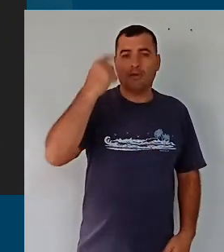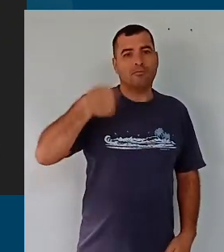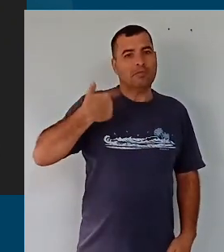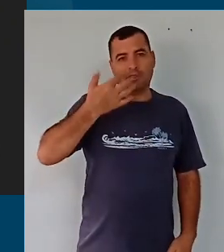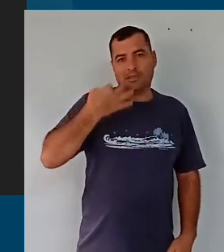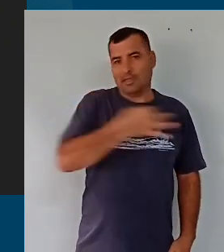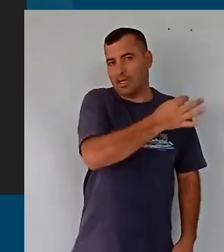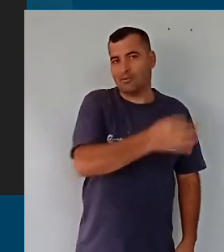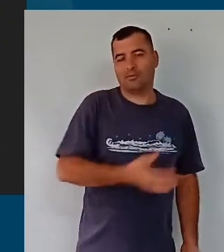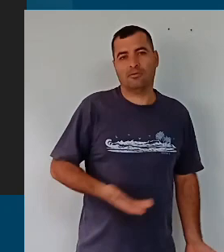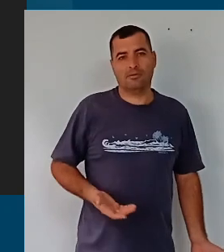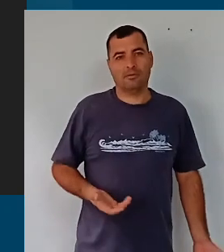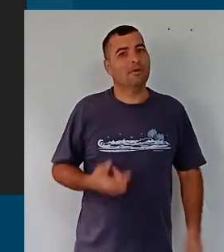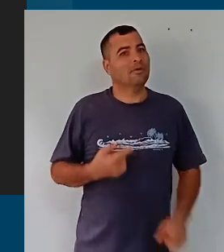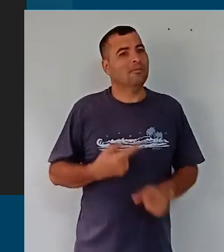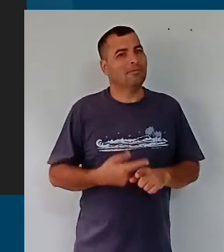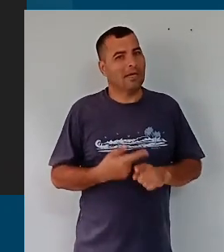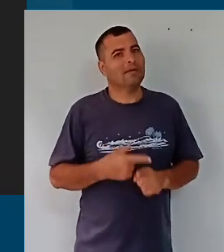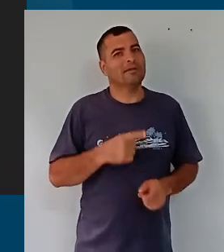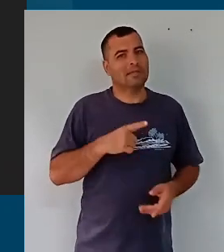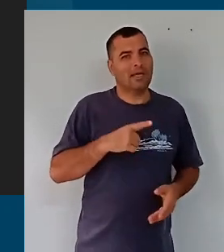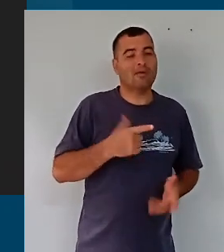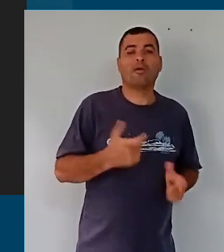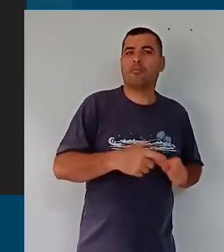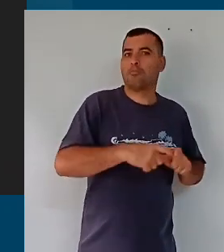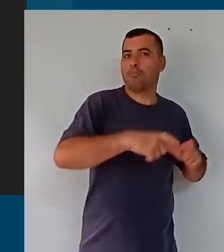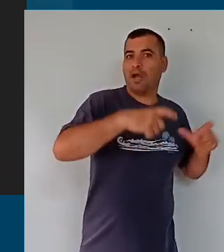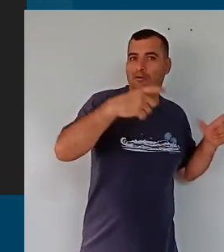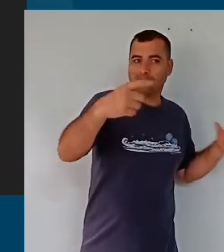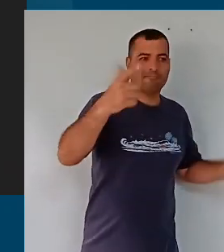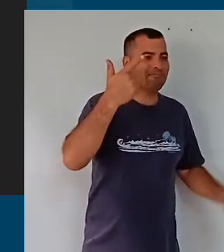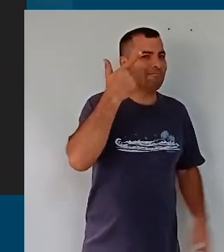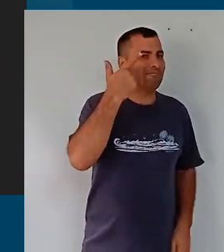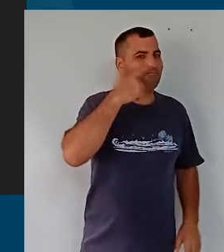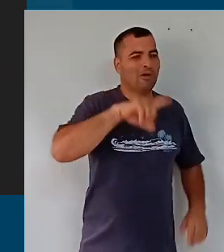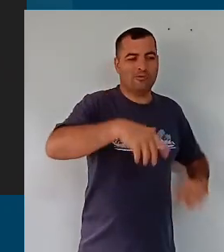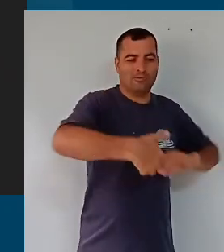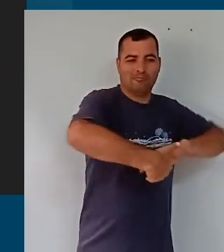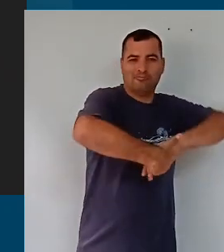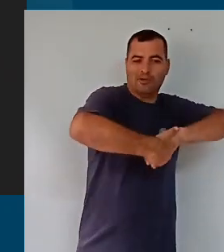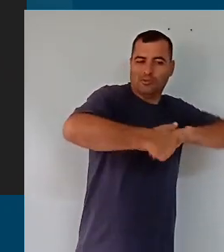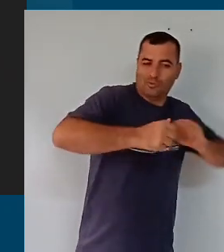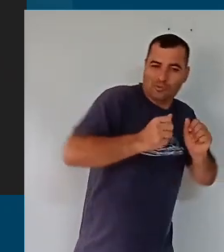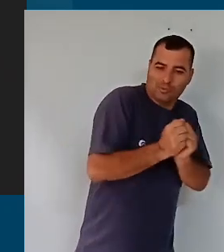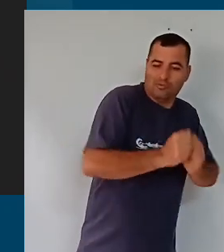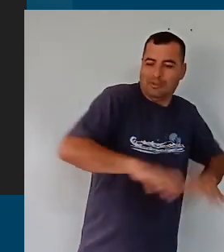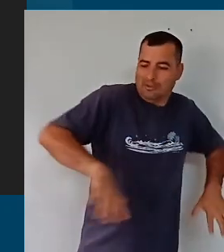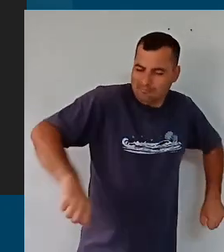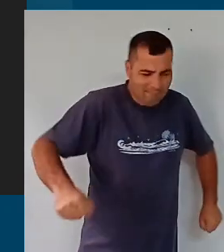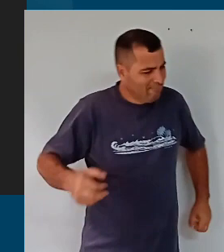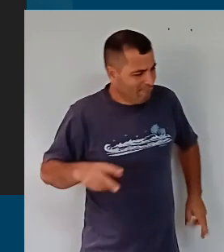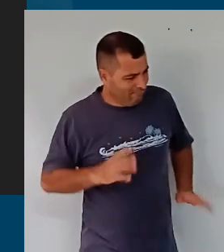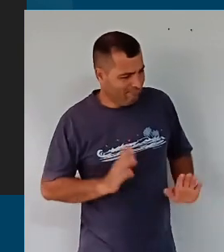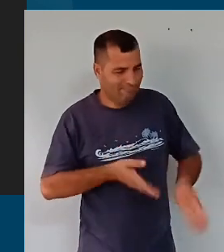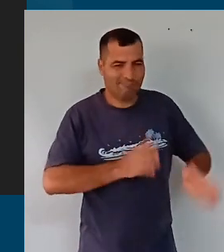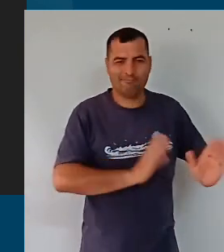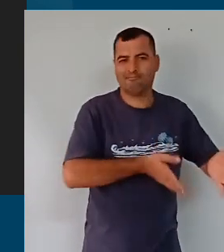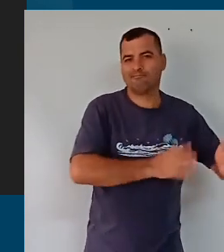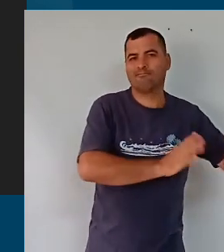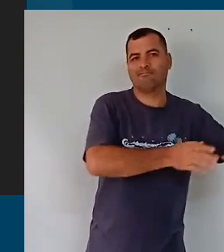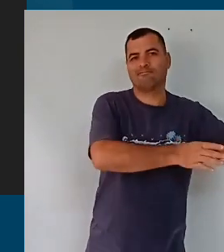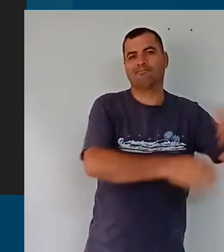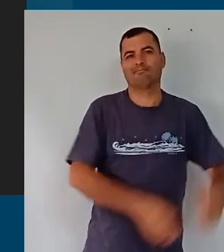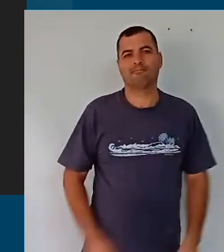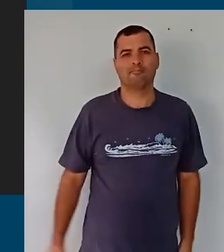coisa certa, porque nós temos uma grande maioria dando a mão com a gente para prosseguir em frente,